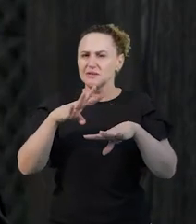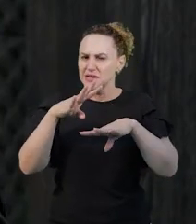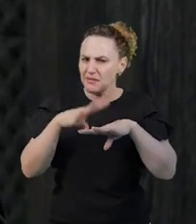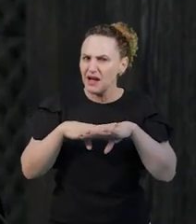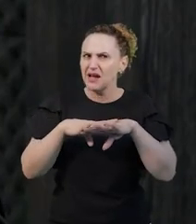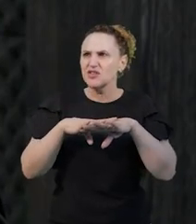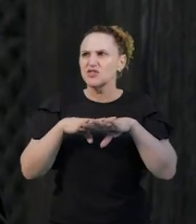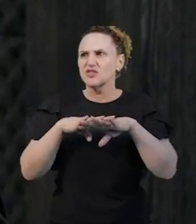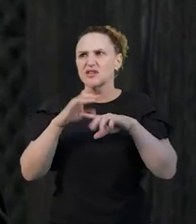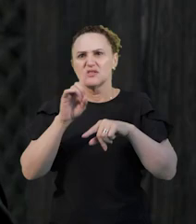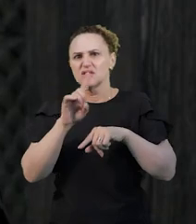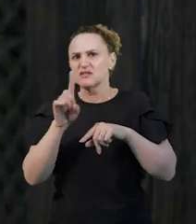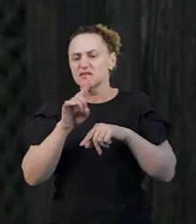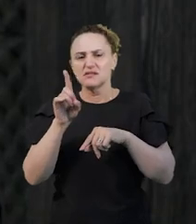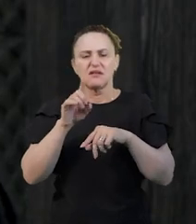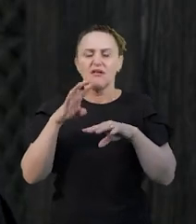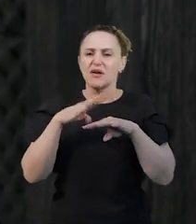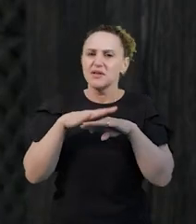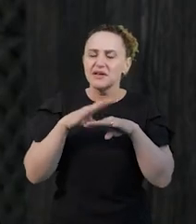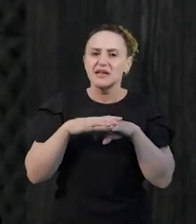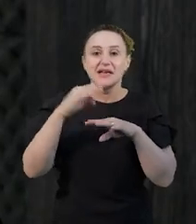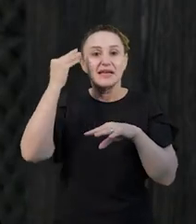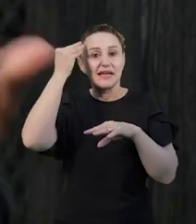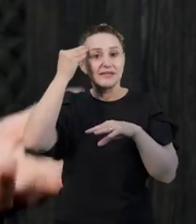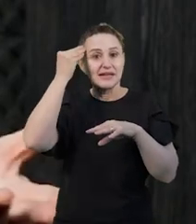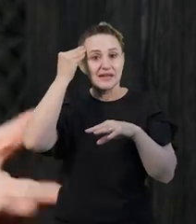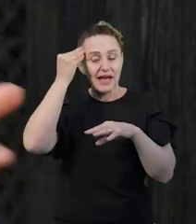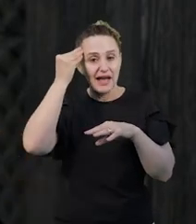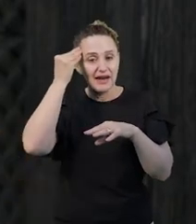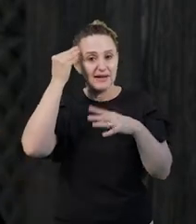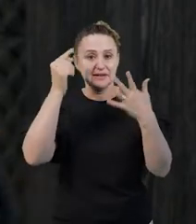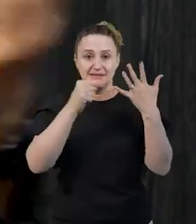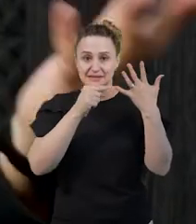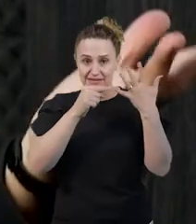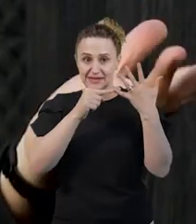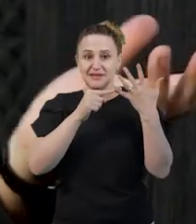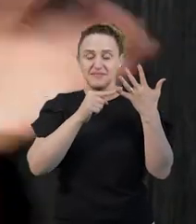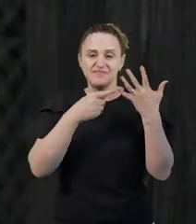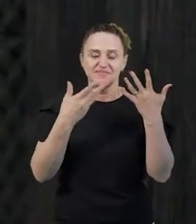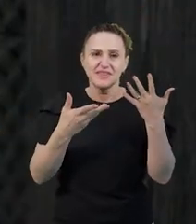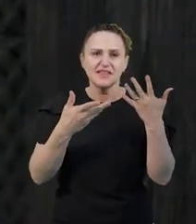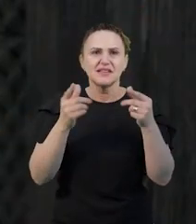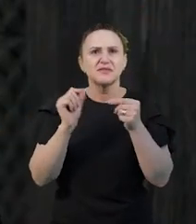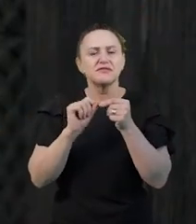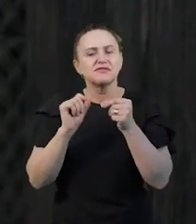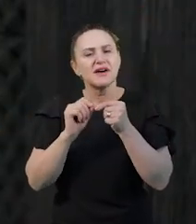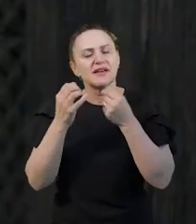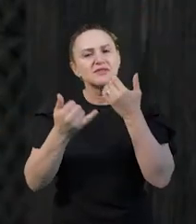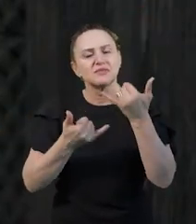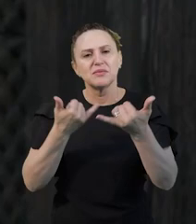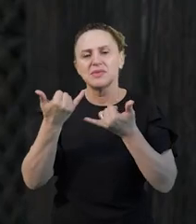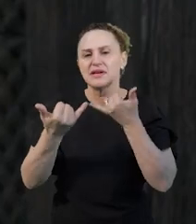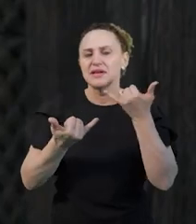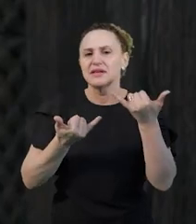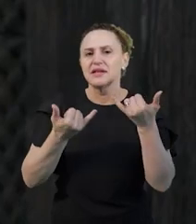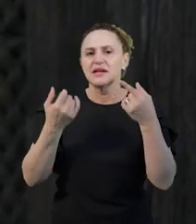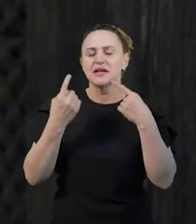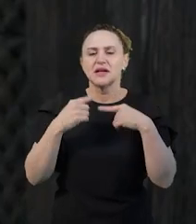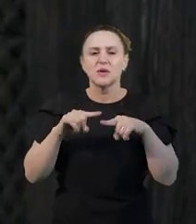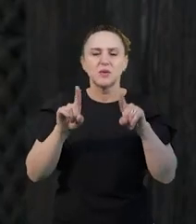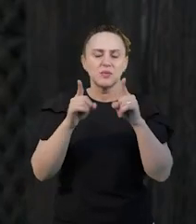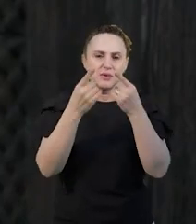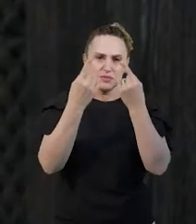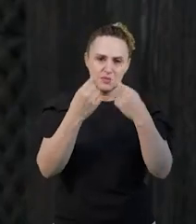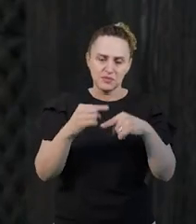matemáticos, e essa análise das soluções, então eles fazem uma brincadeira, que seja de uma música,